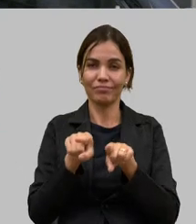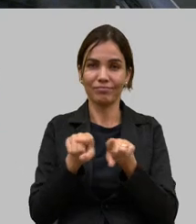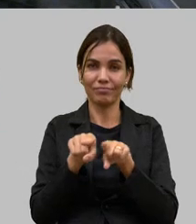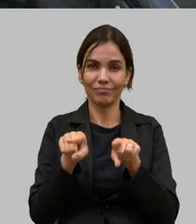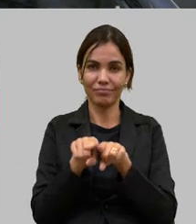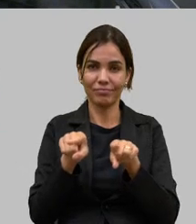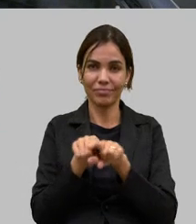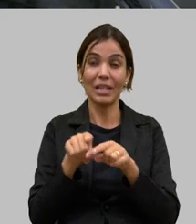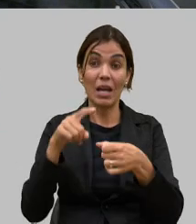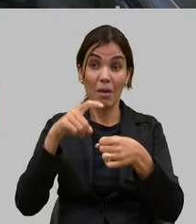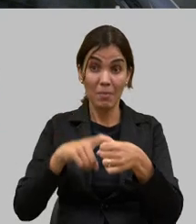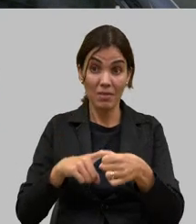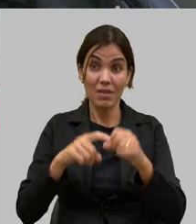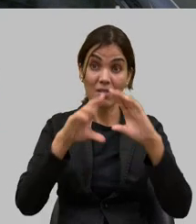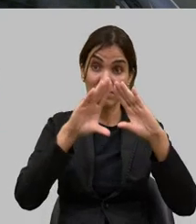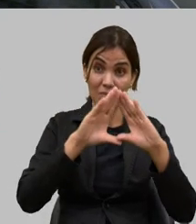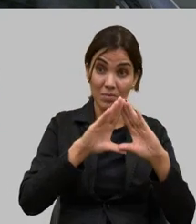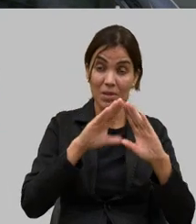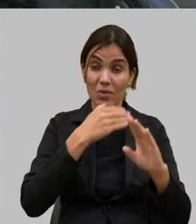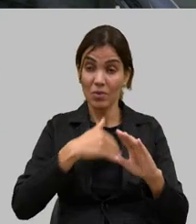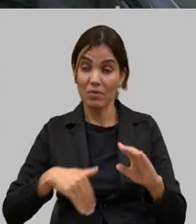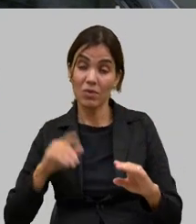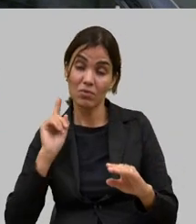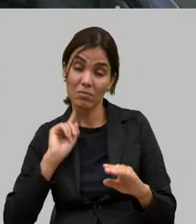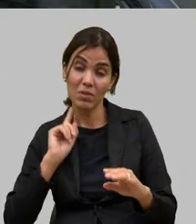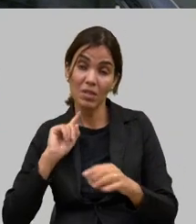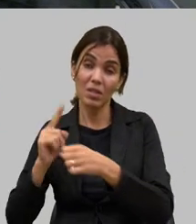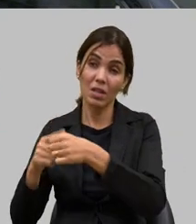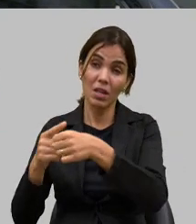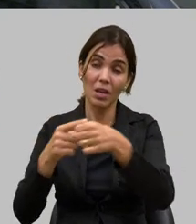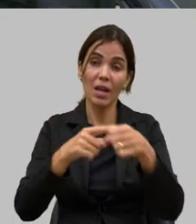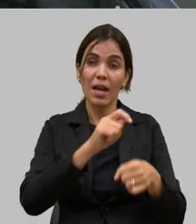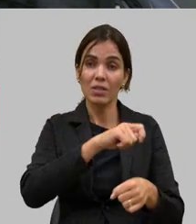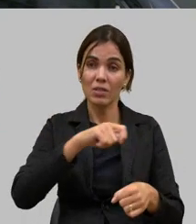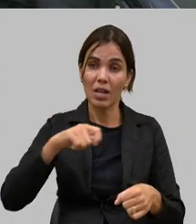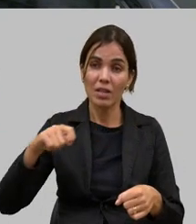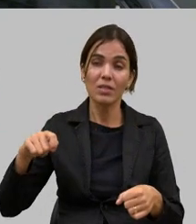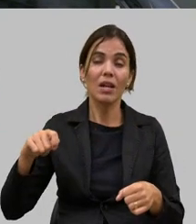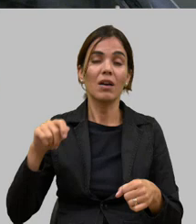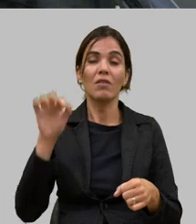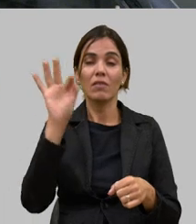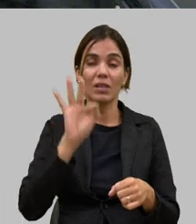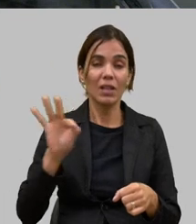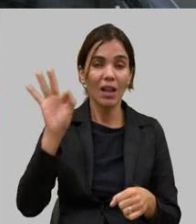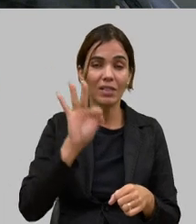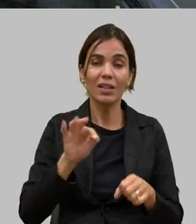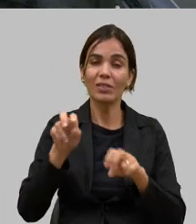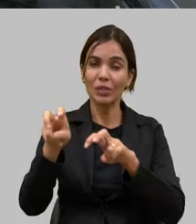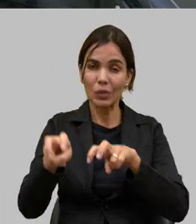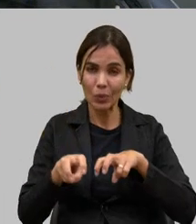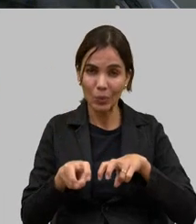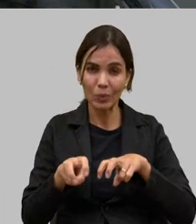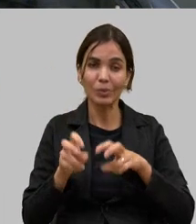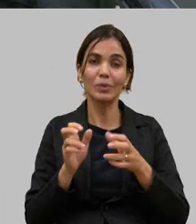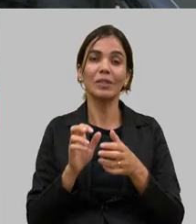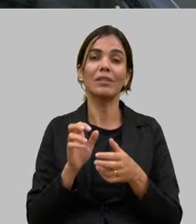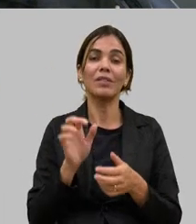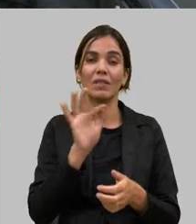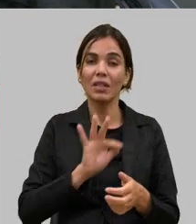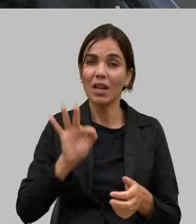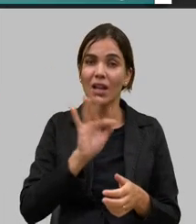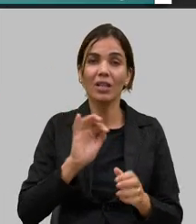Assembleia Legislativa o Governo de Minas os municípios as associações a Federação da Agricultura a Federação da